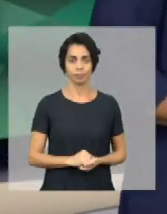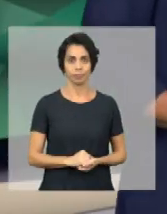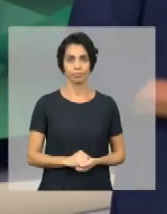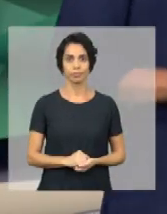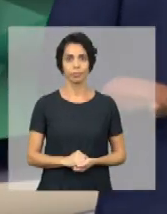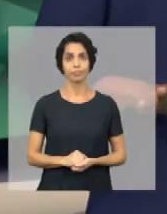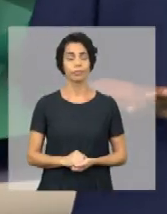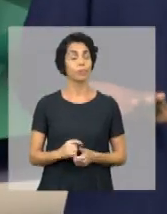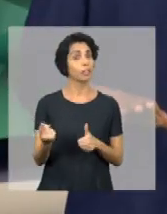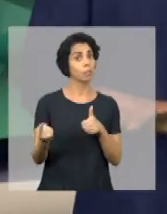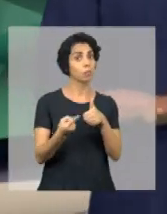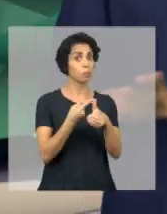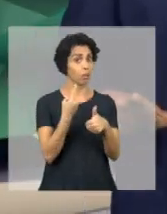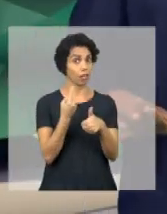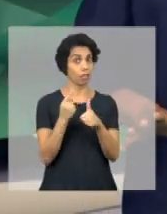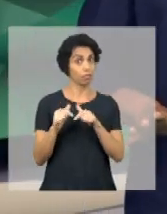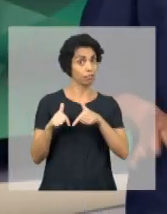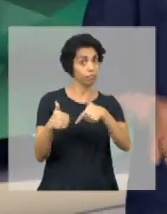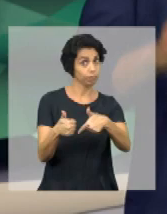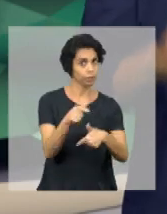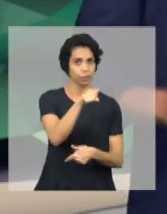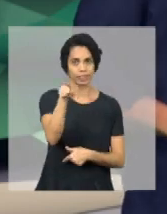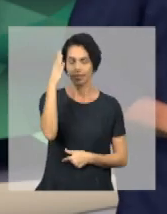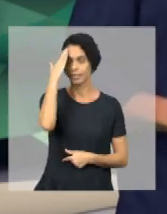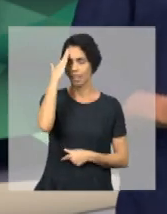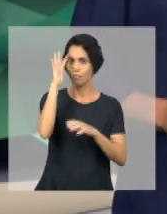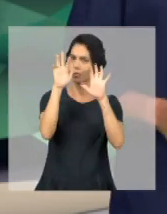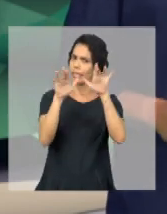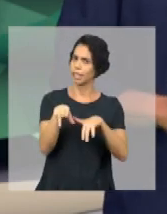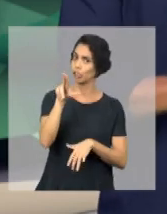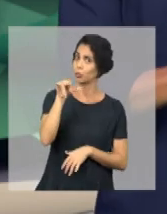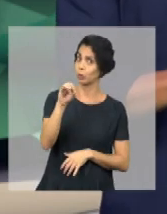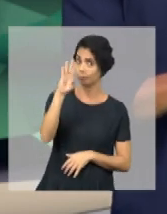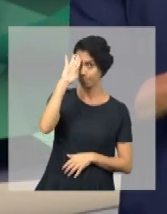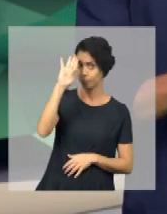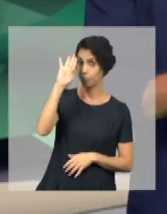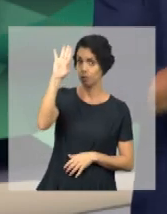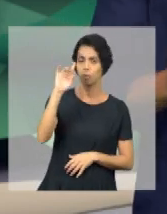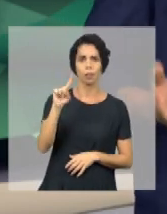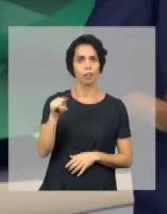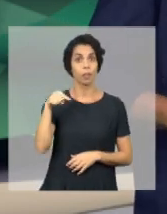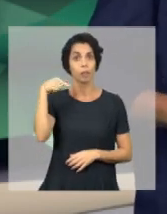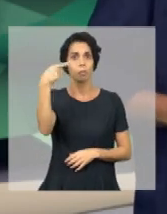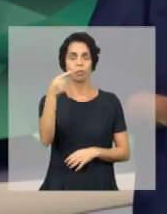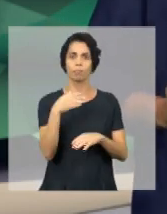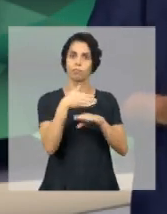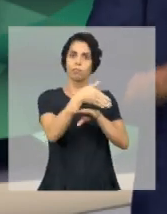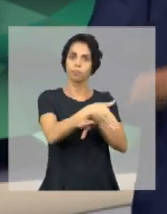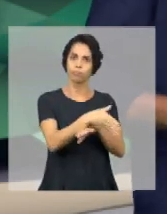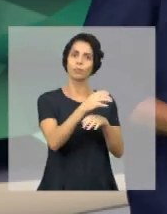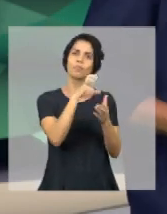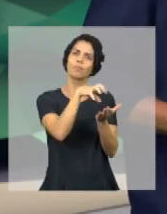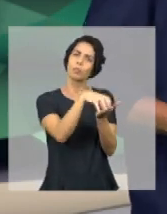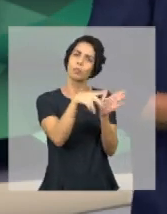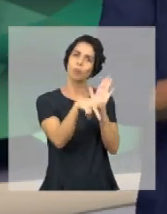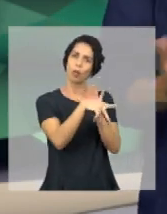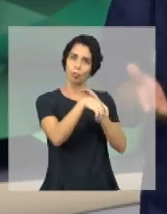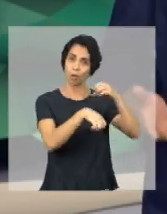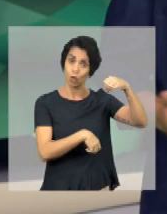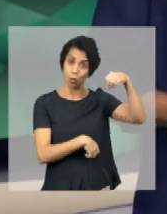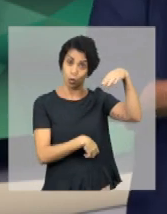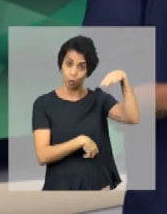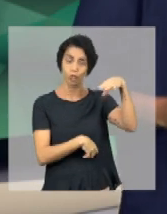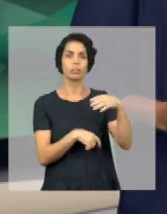Robson. O primeiro passo, vocês já sabem, fazer o cadastro único. Depois, é só ir à companhia de energia elétrica da sua região e